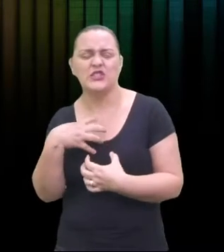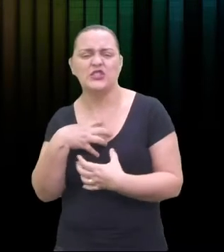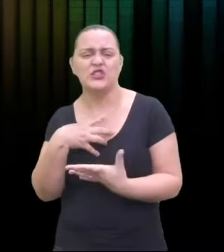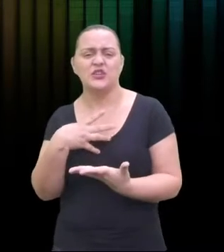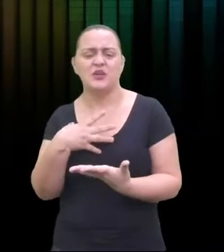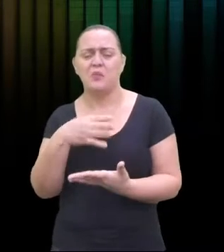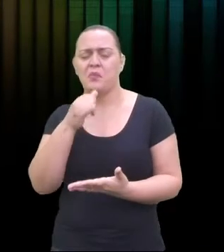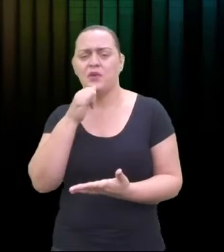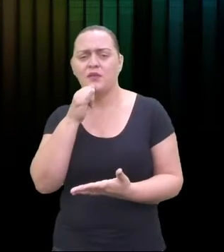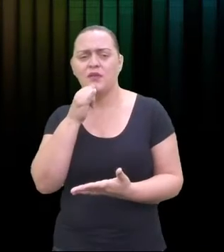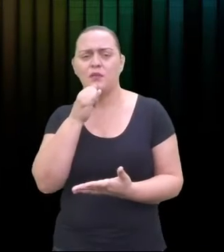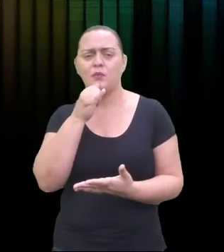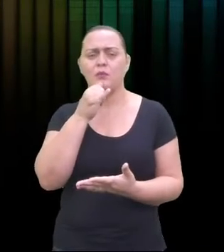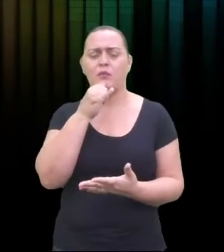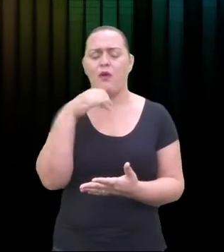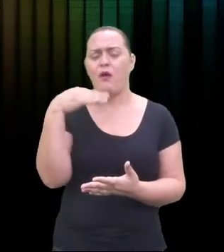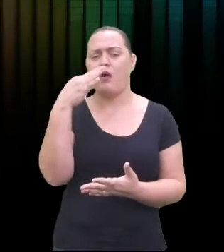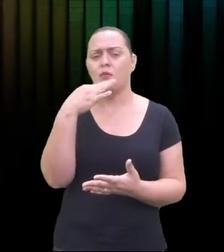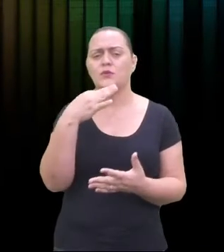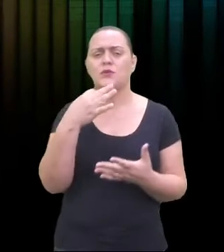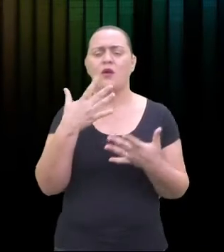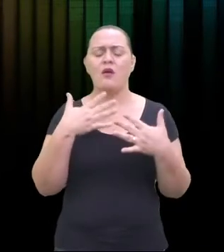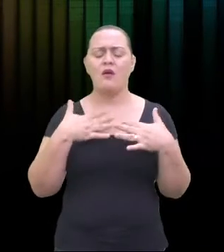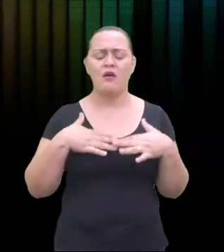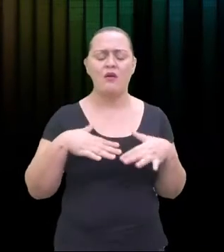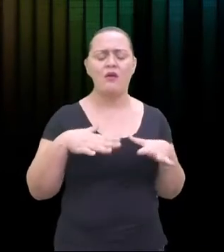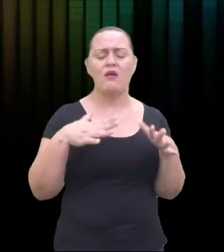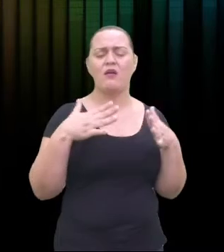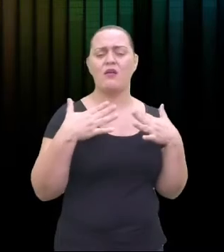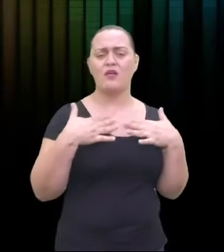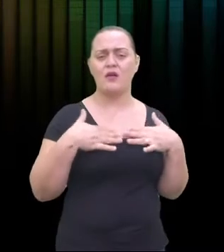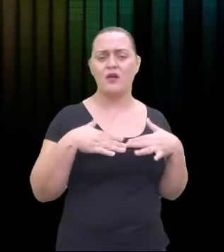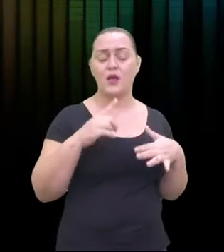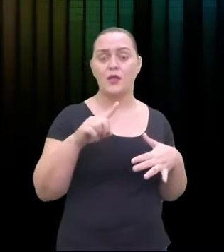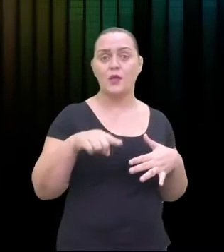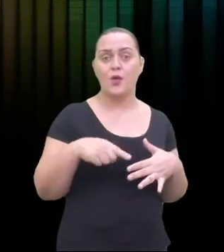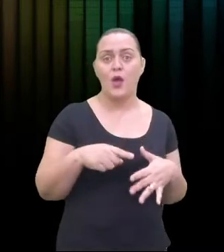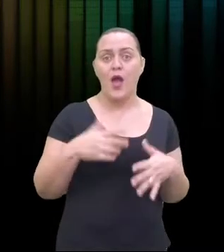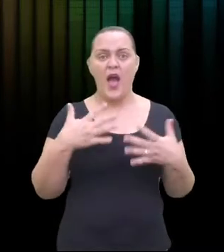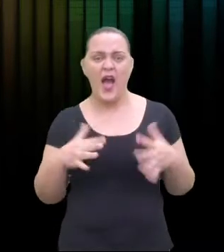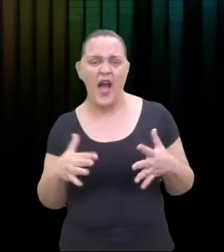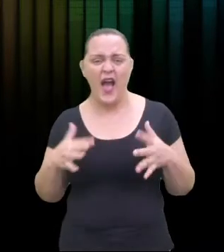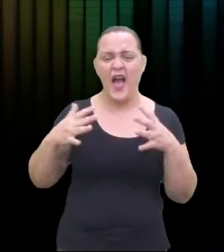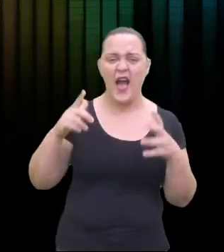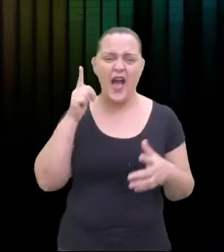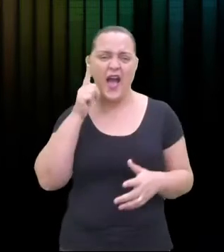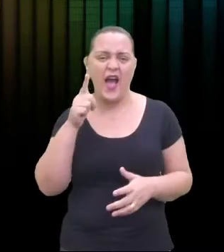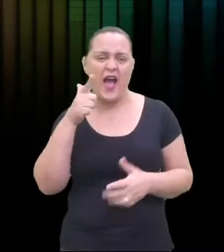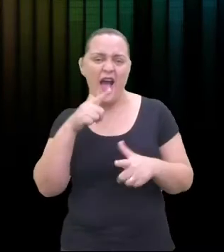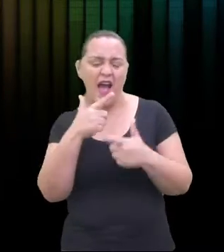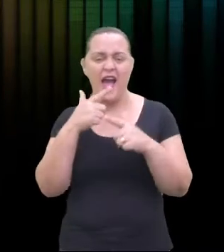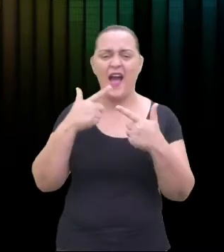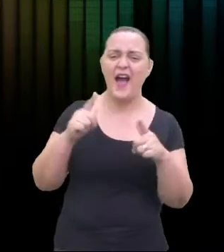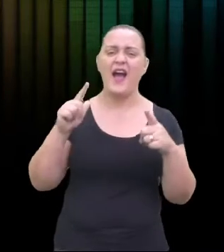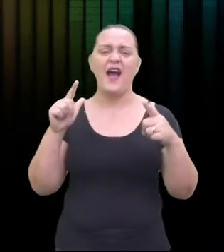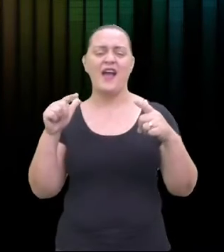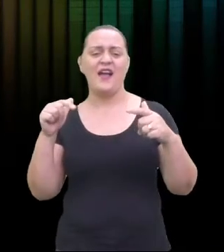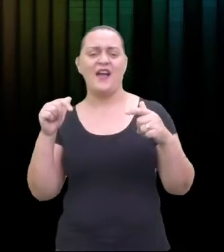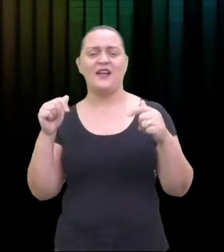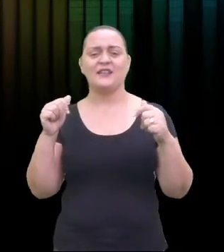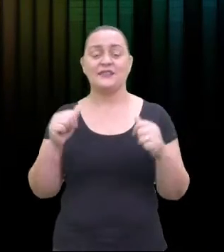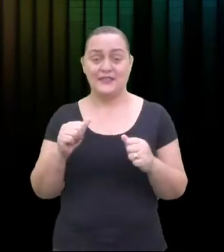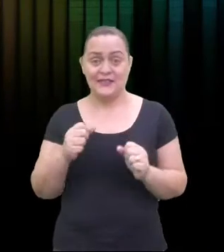que, né? Aumenta um pouquinho, fica mais dançante. Depois também, mas tudo dentro de uma harmonia.